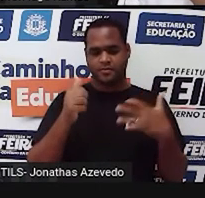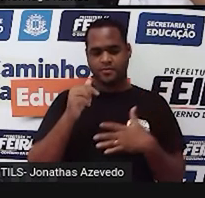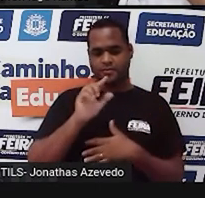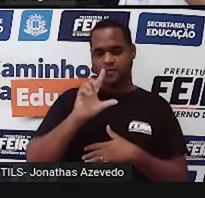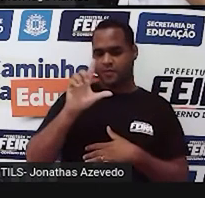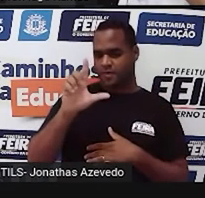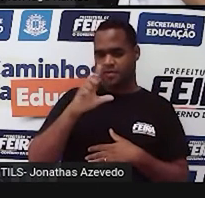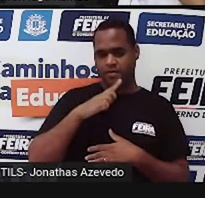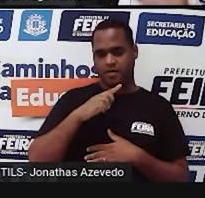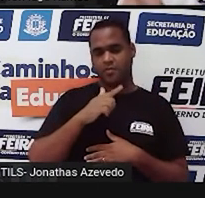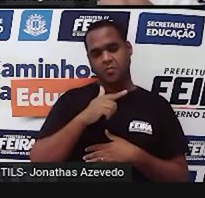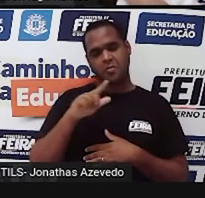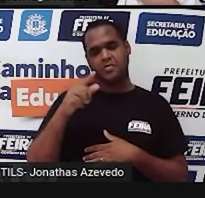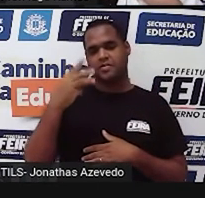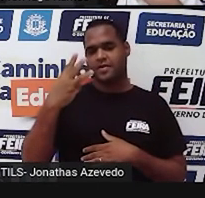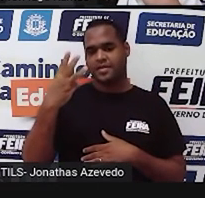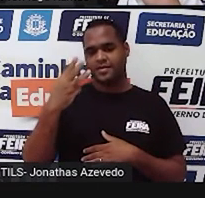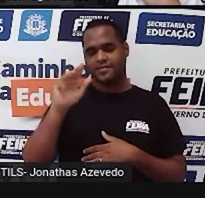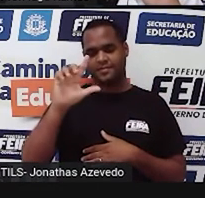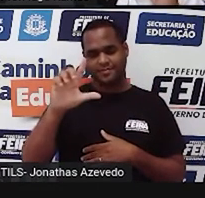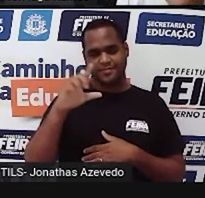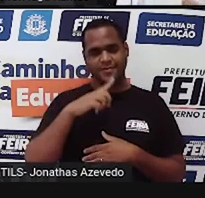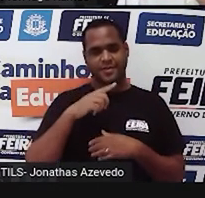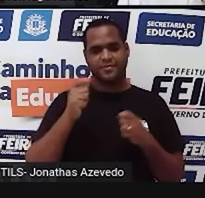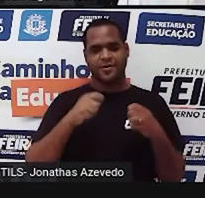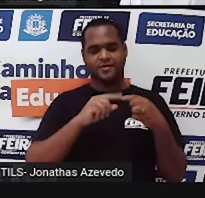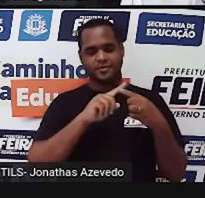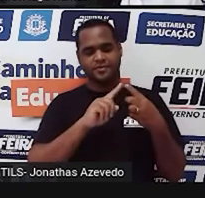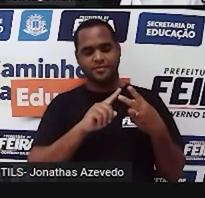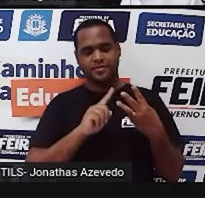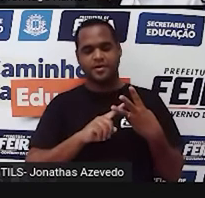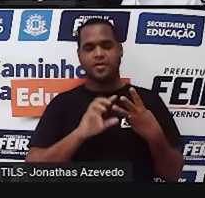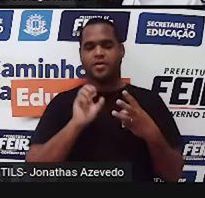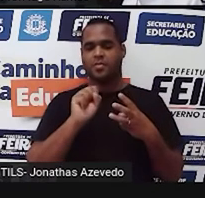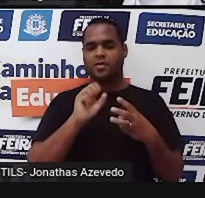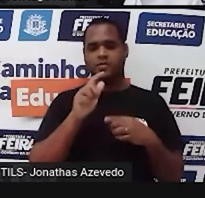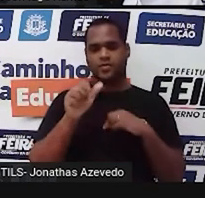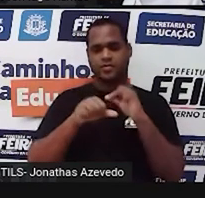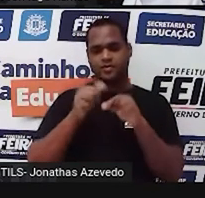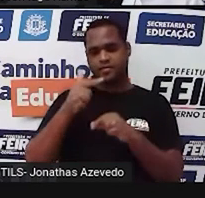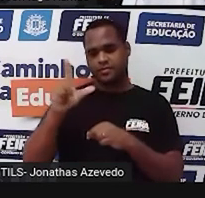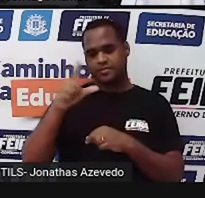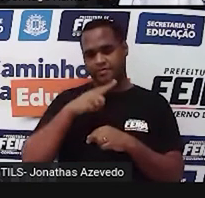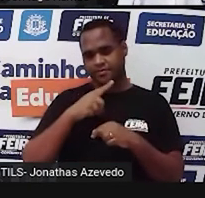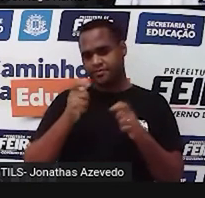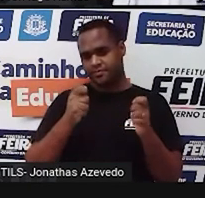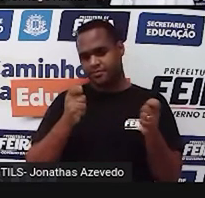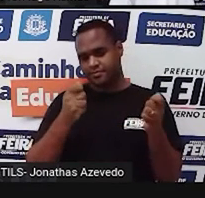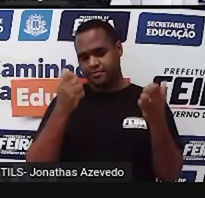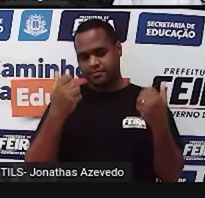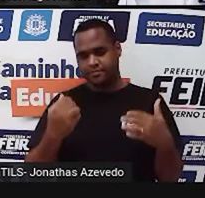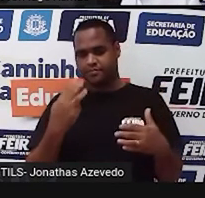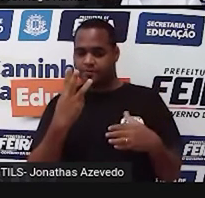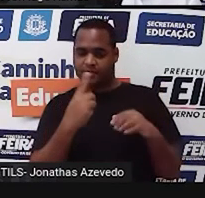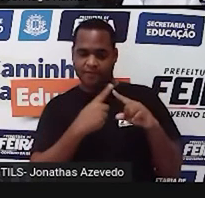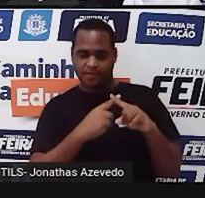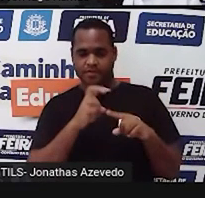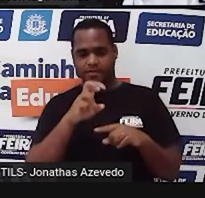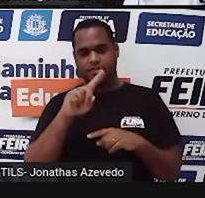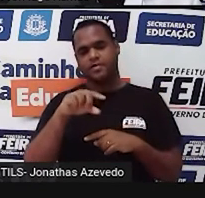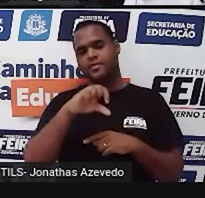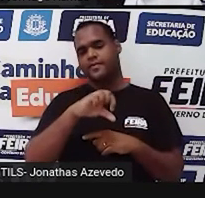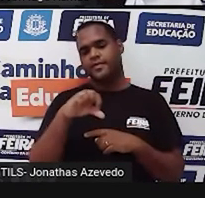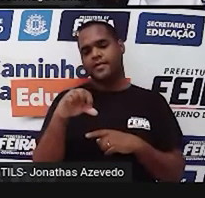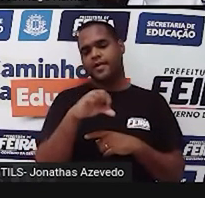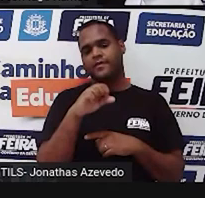e o terceiro litro. São 3 litros. Ou eu posso trocar isso aí por 3 vezes R$5,99.